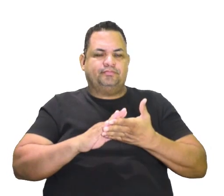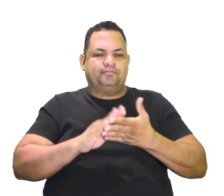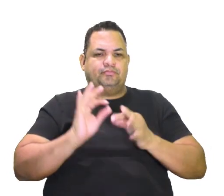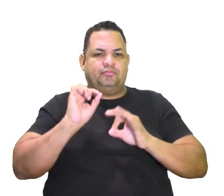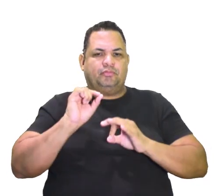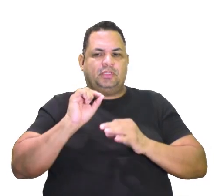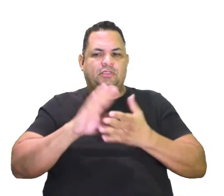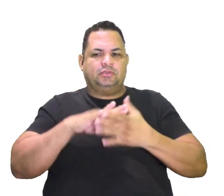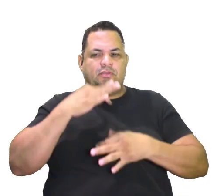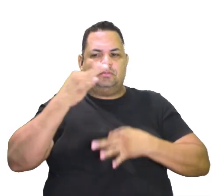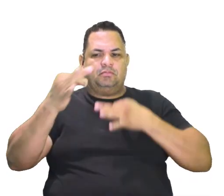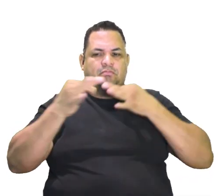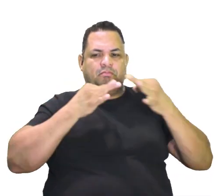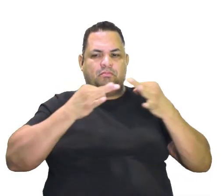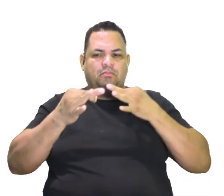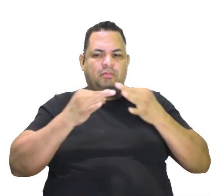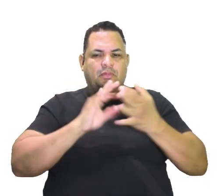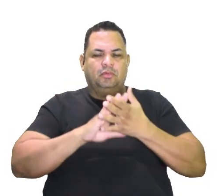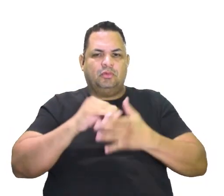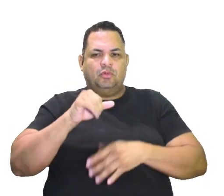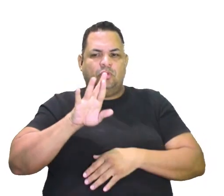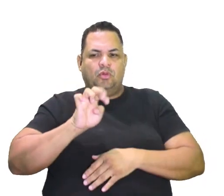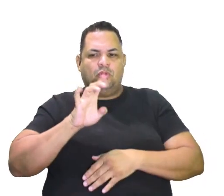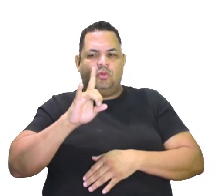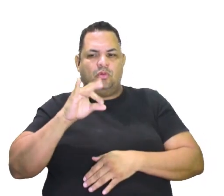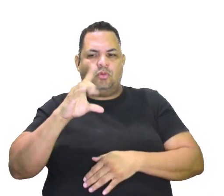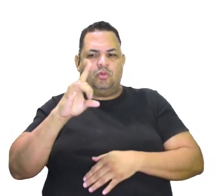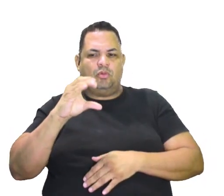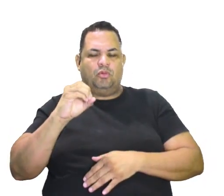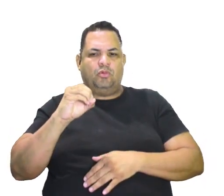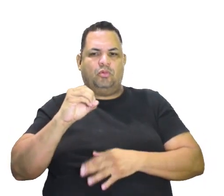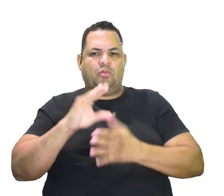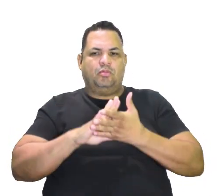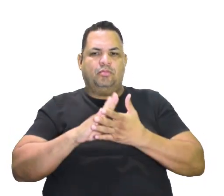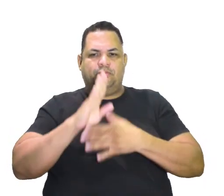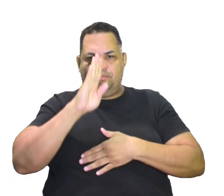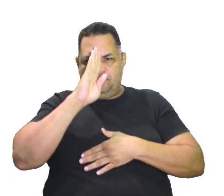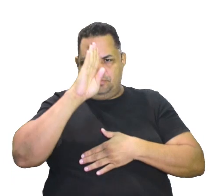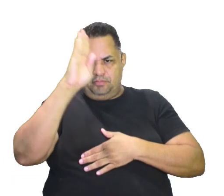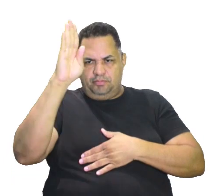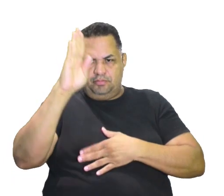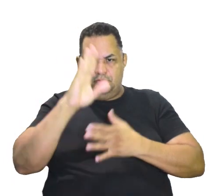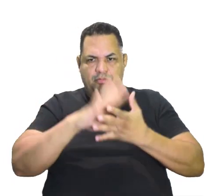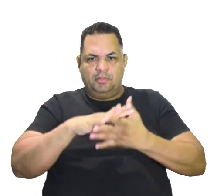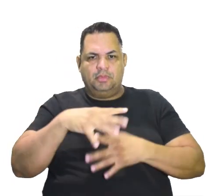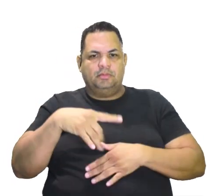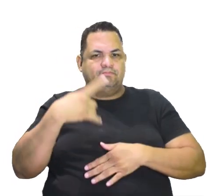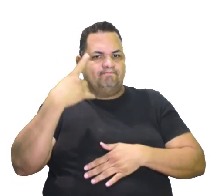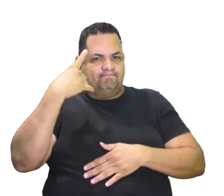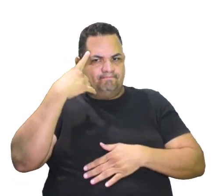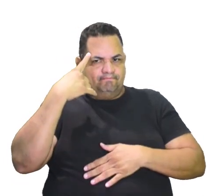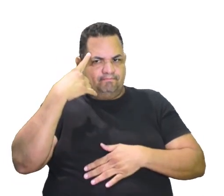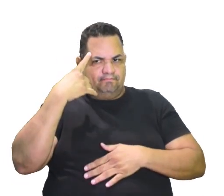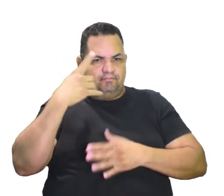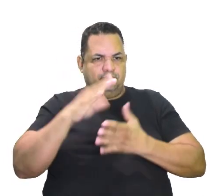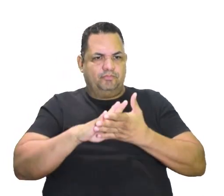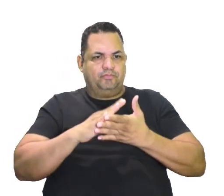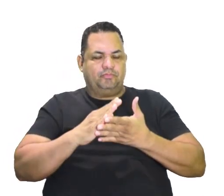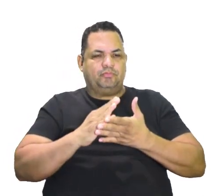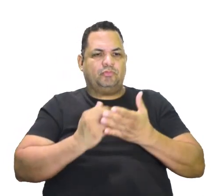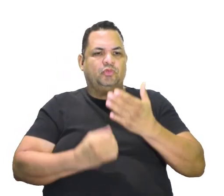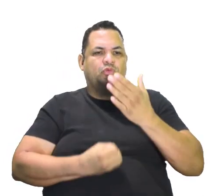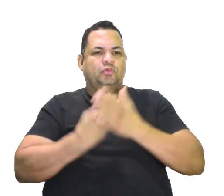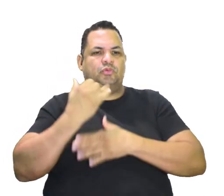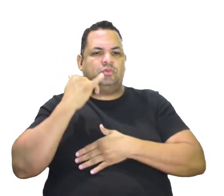é isso que eles estão criticando aqui do rococó. A sua principal fonte de inspiração vinha das